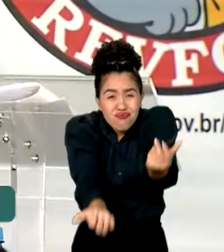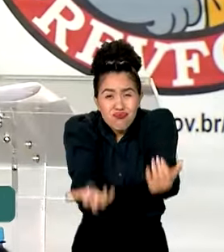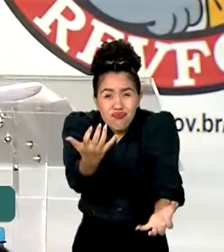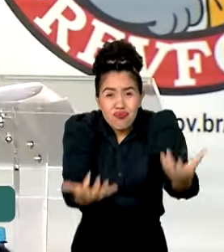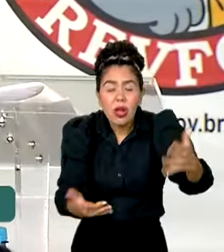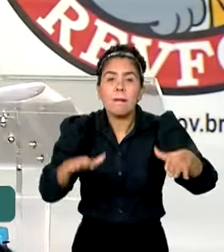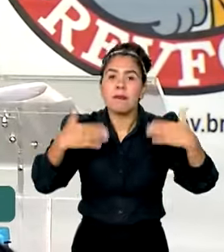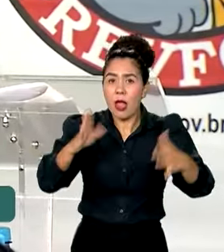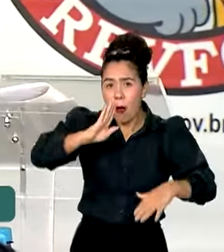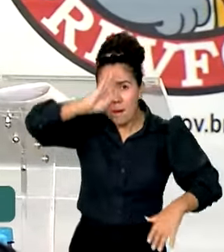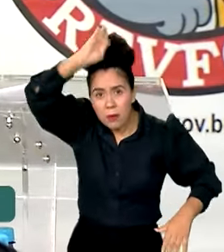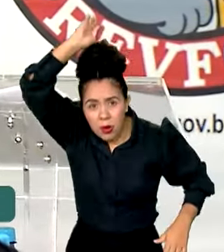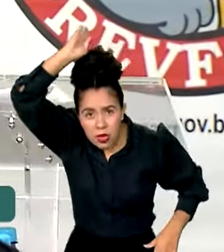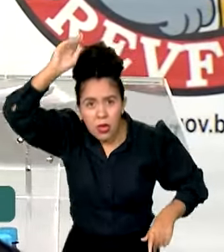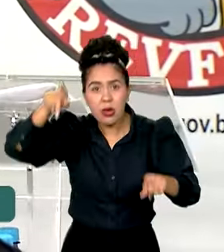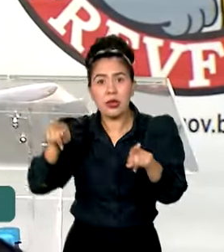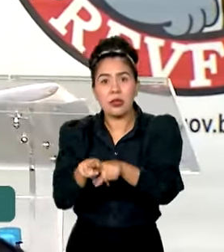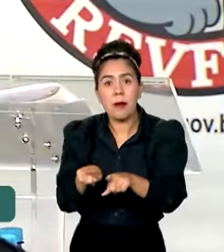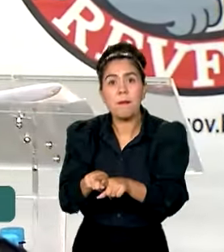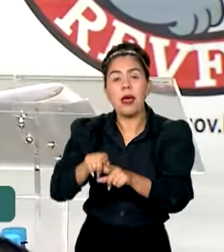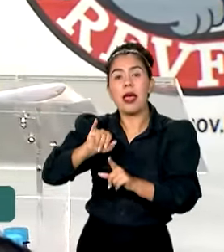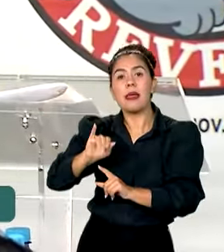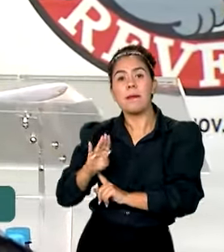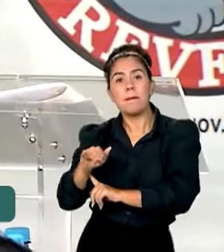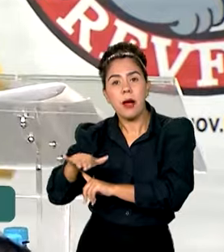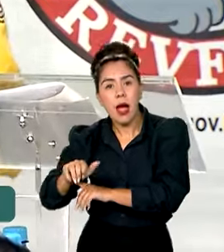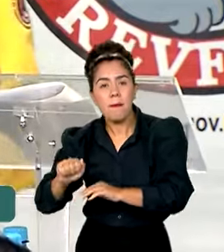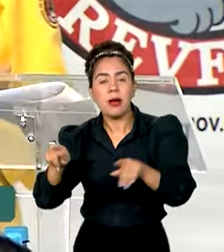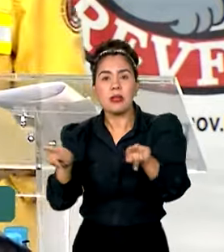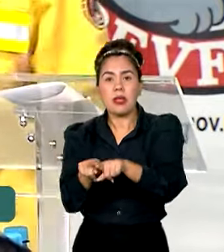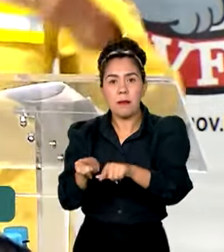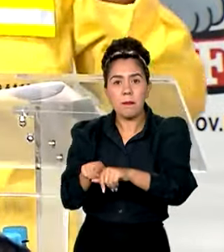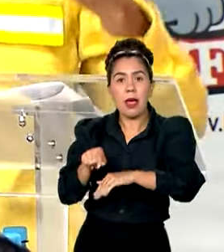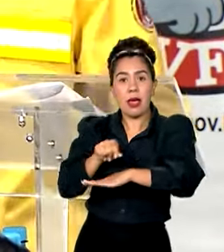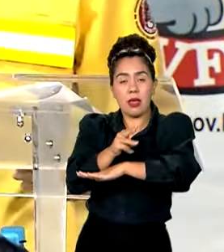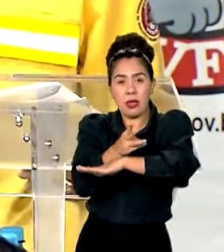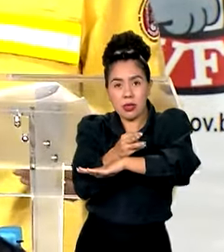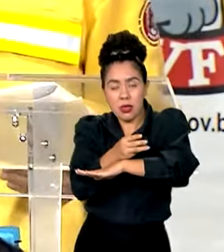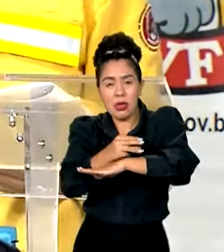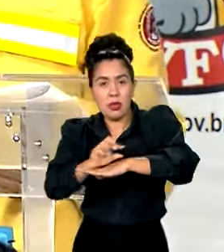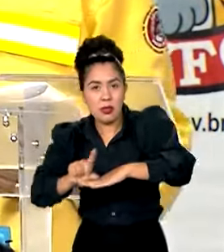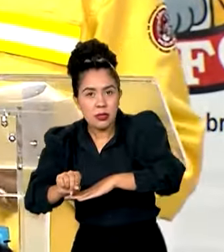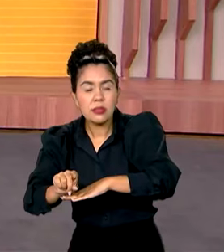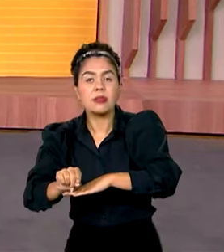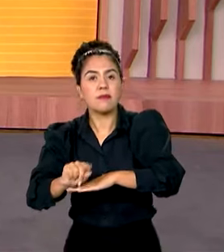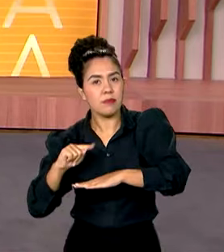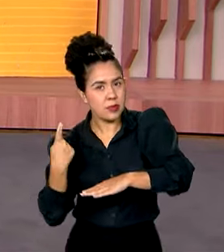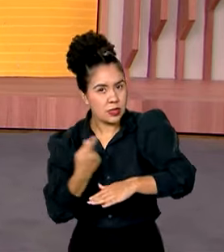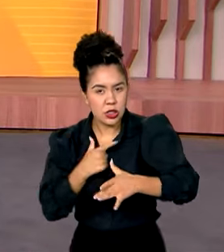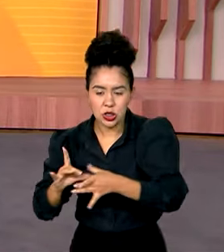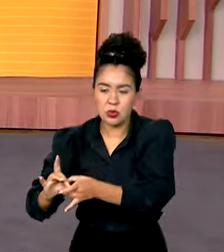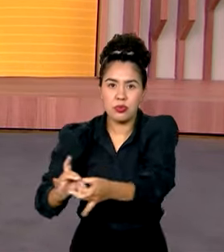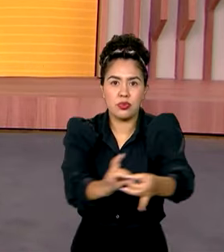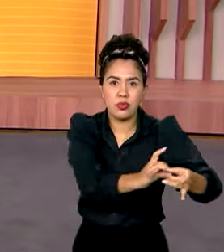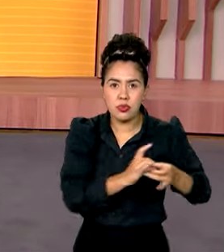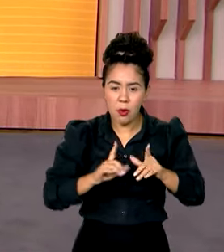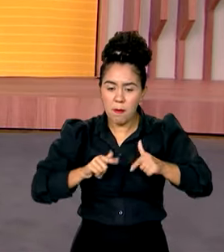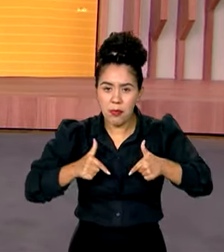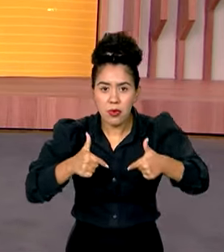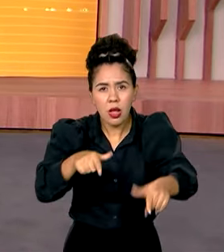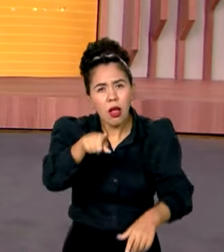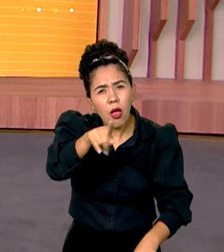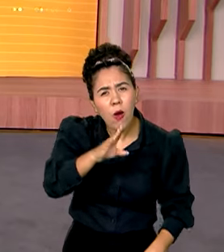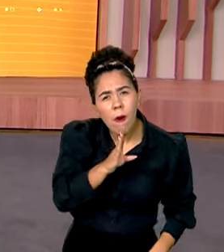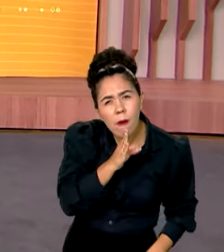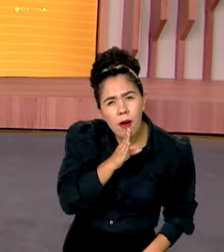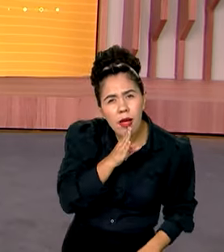Corpo de Bombeiro, Ibama, ICMBio, todos os parceiros vamos nos manter mobilizados. E você já conhece